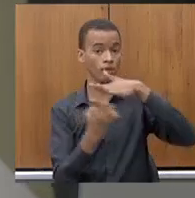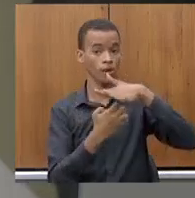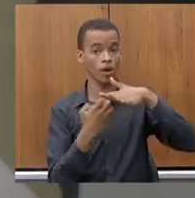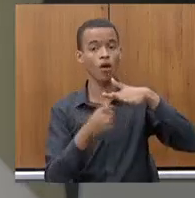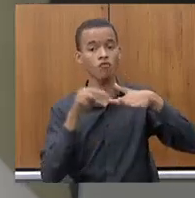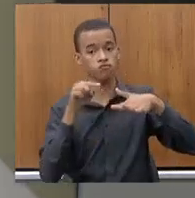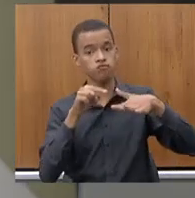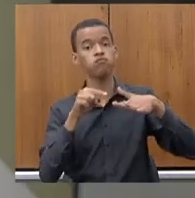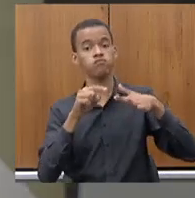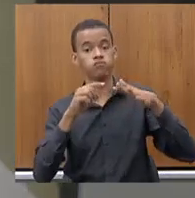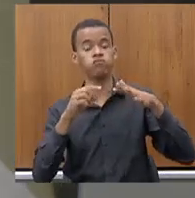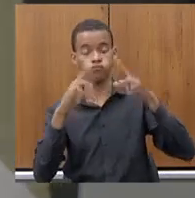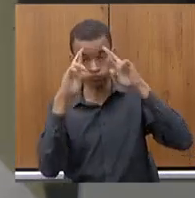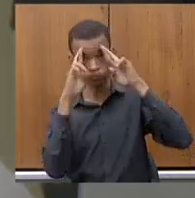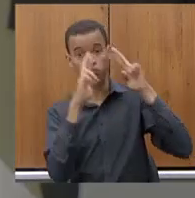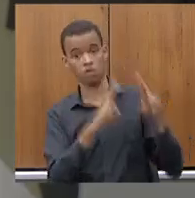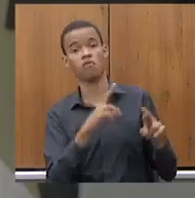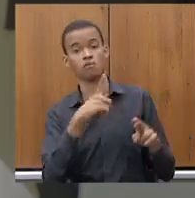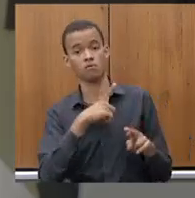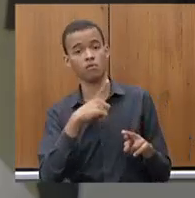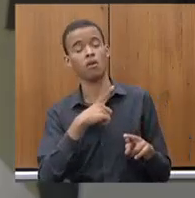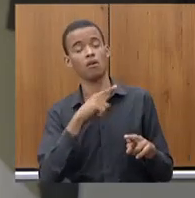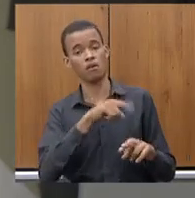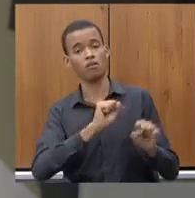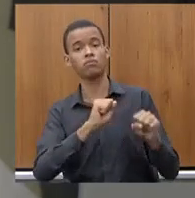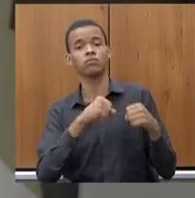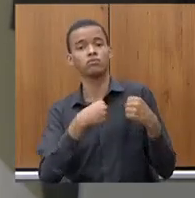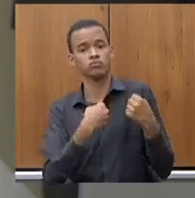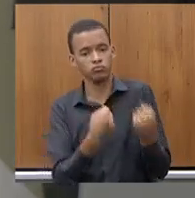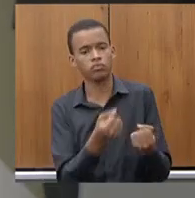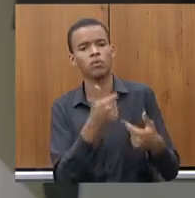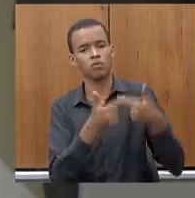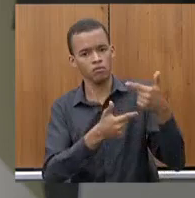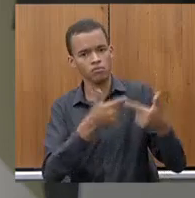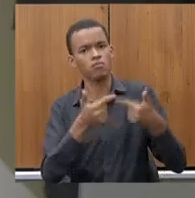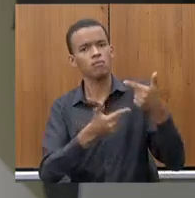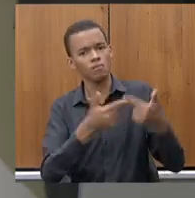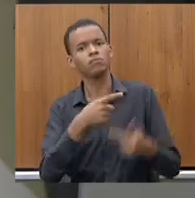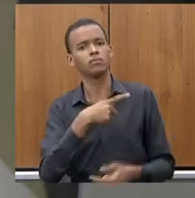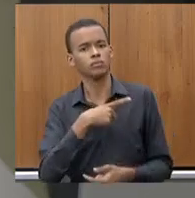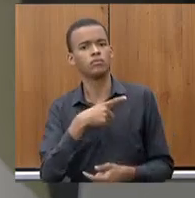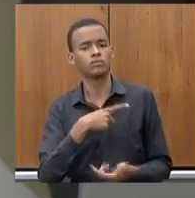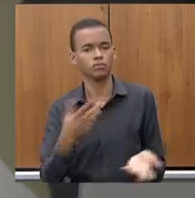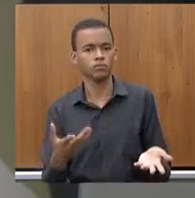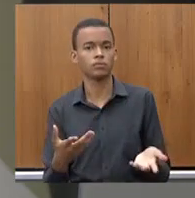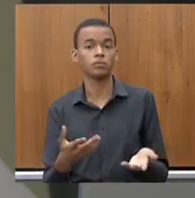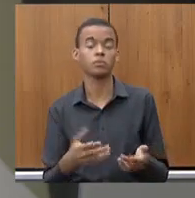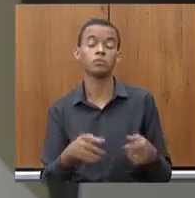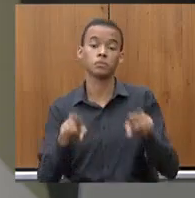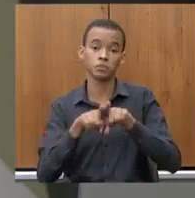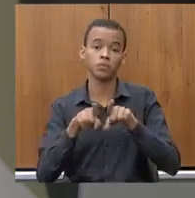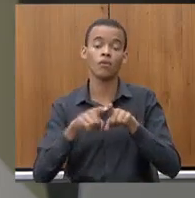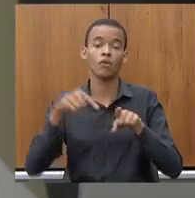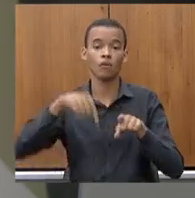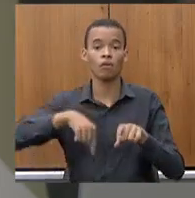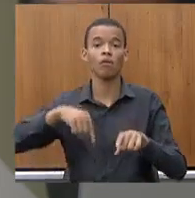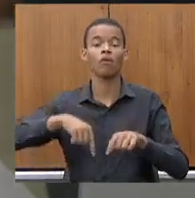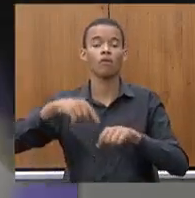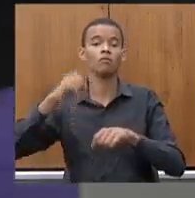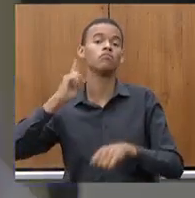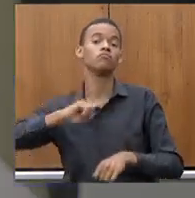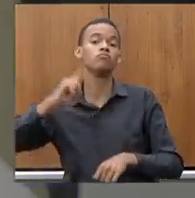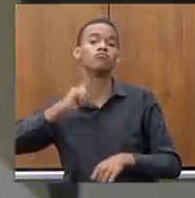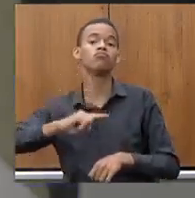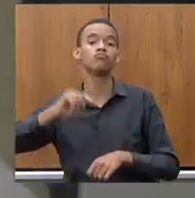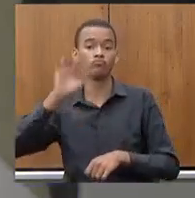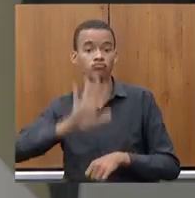e respeitosa aos seus 8 e meio milhões de clientes. Quando a gente fala de ministro e fásico, a está falando da